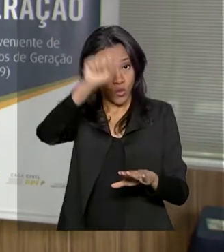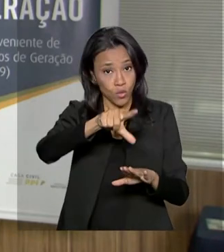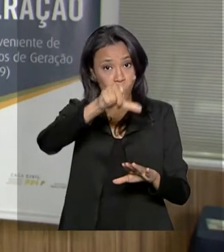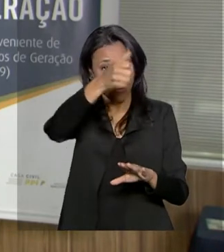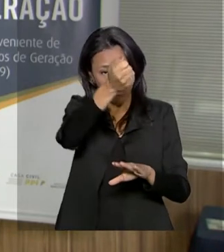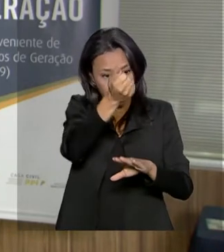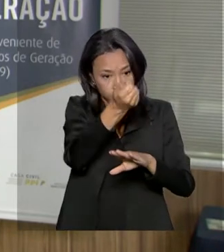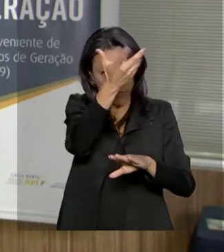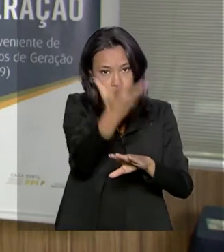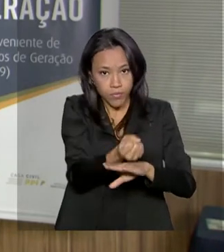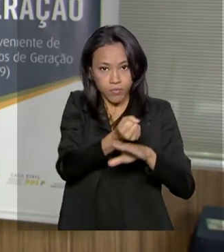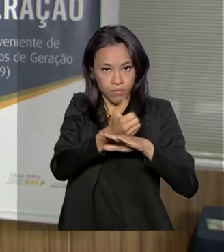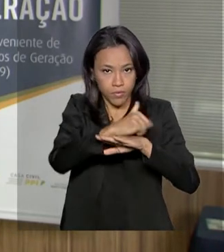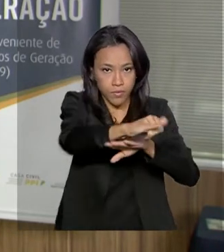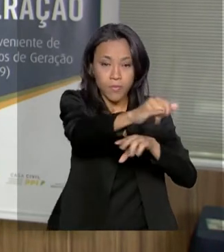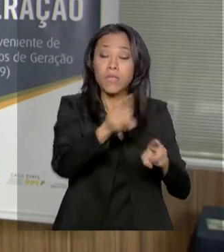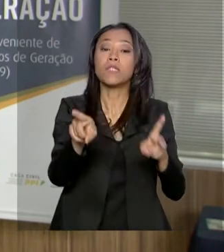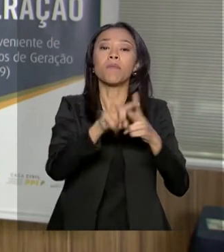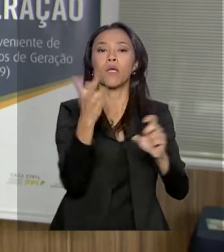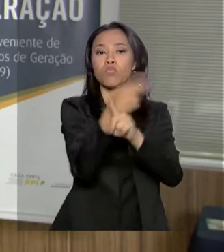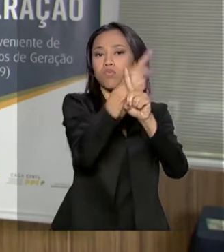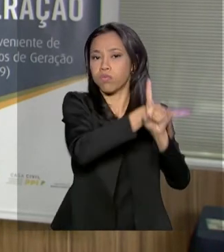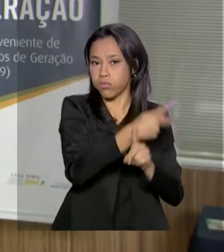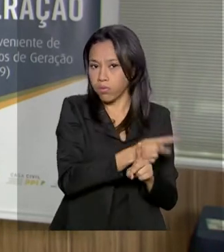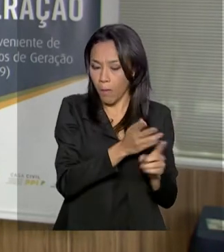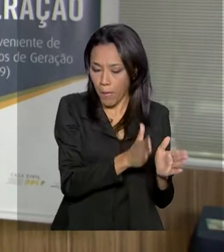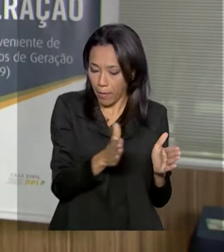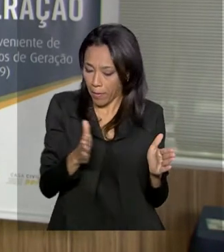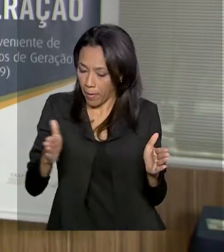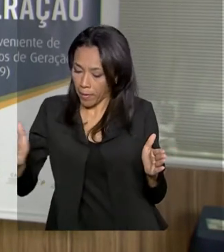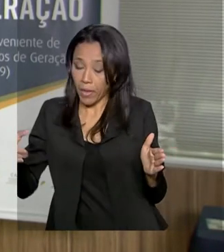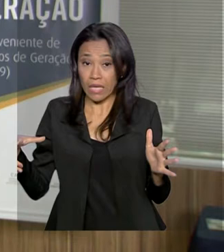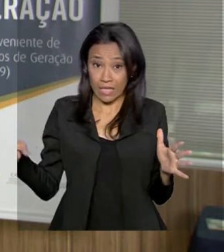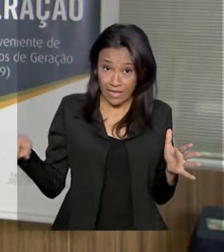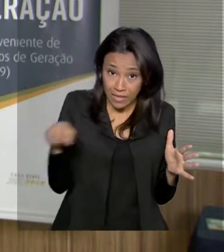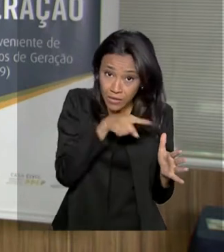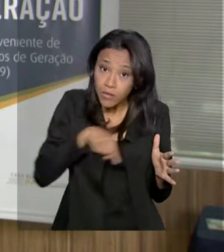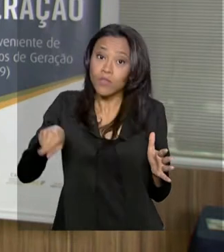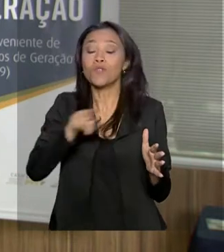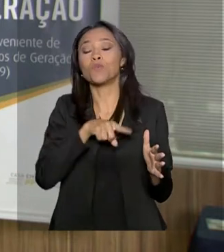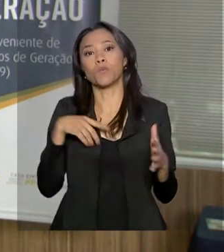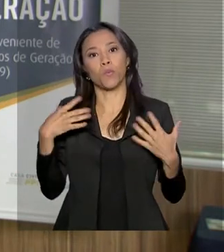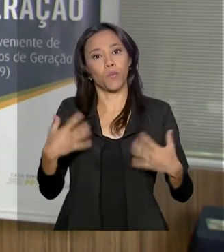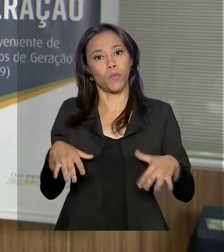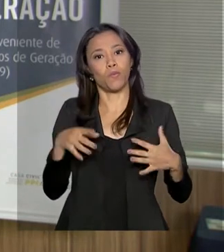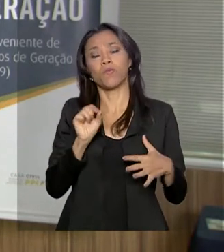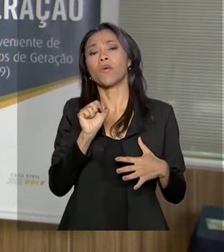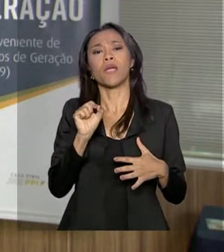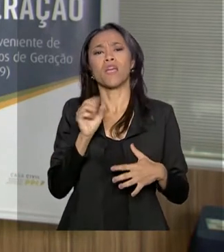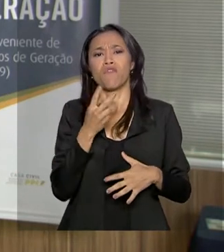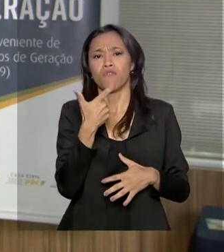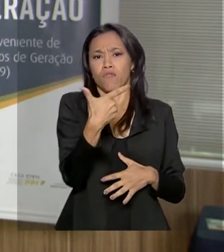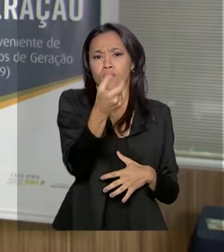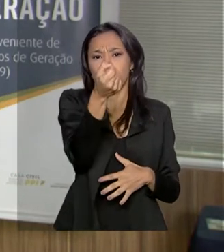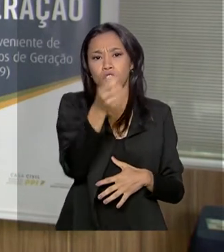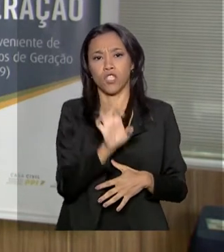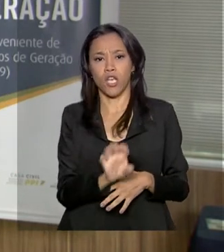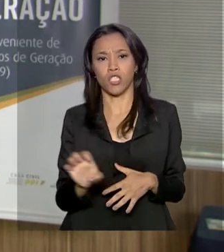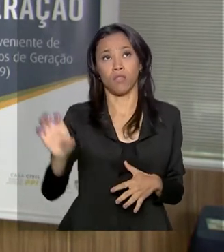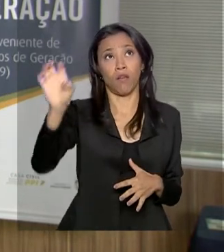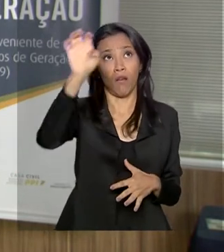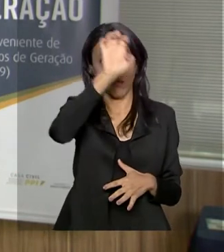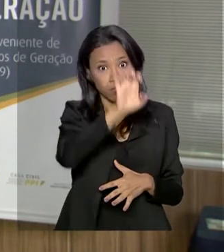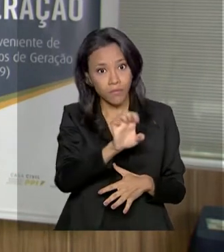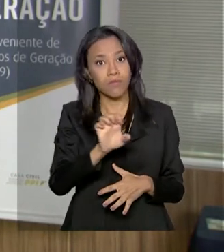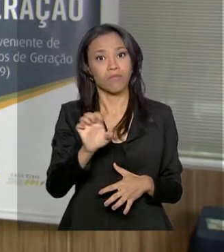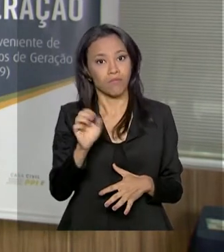empreendimentos que vão atingir até 20 estados e que podem sair do papel